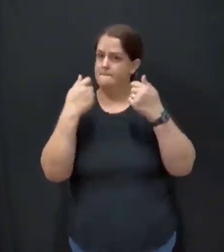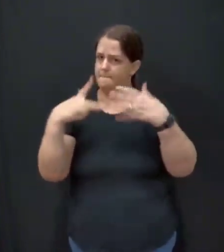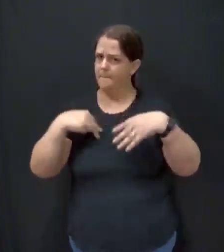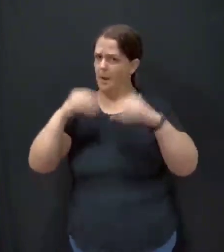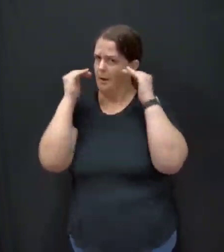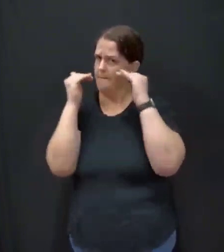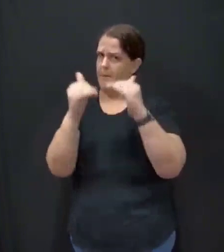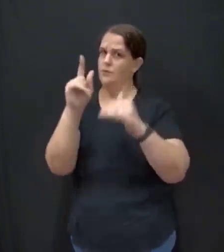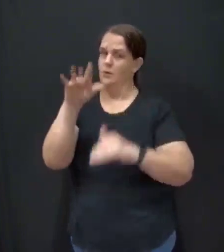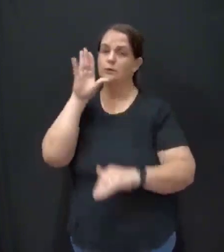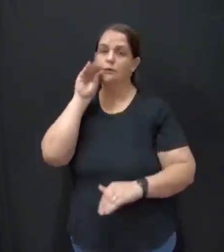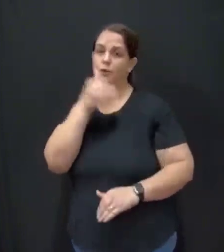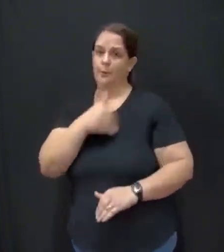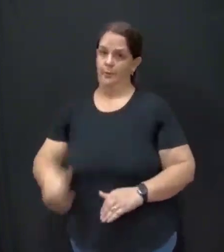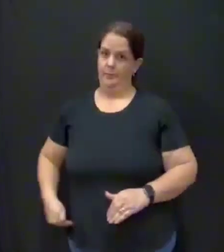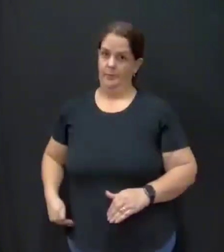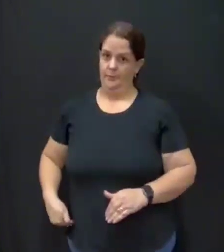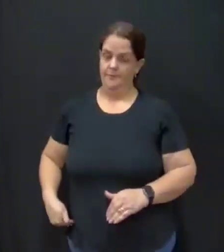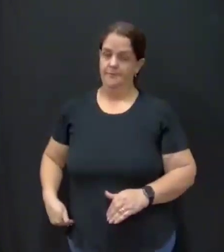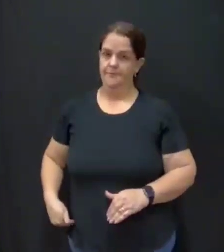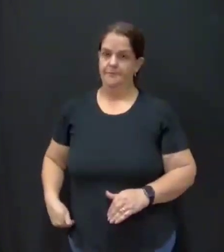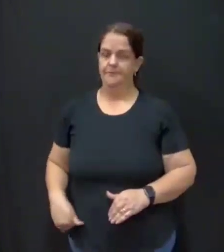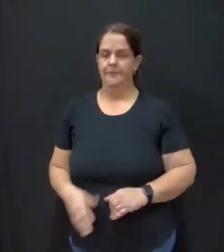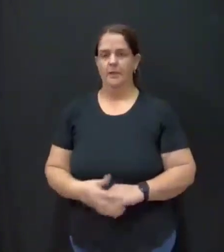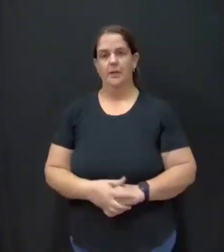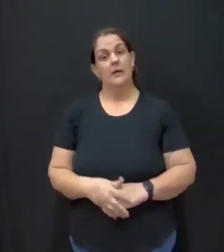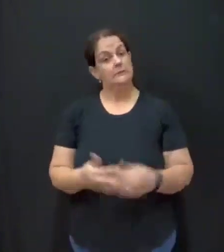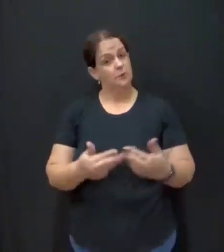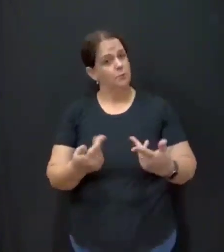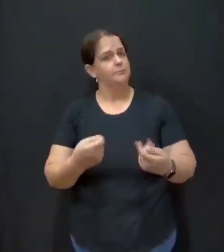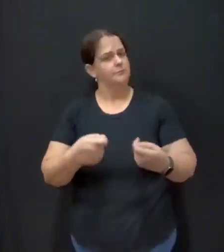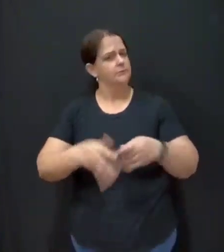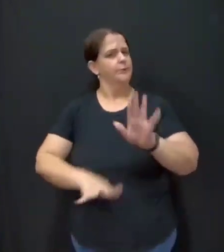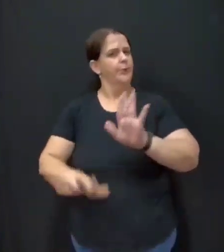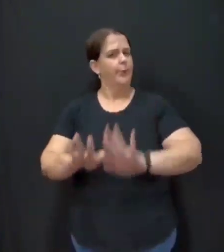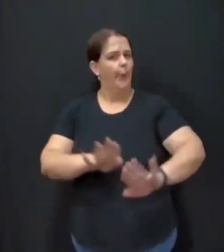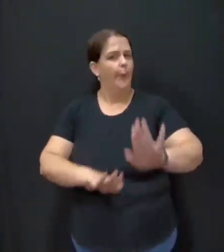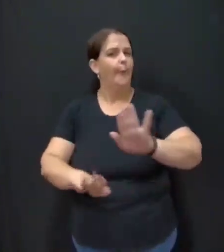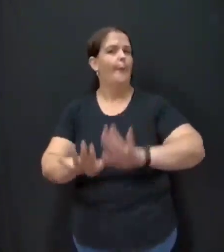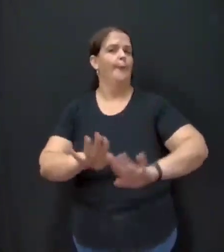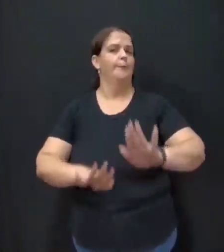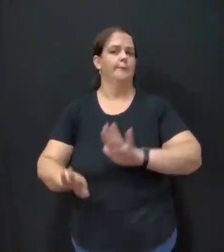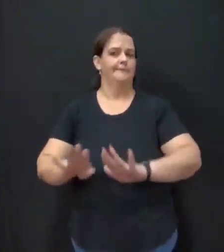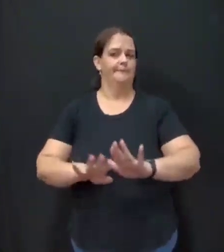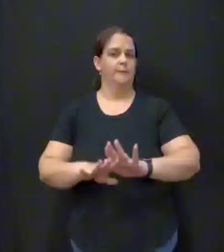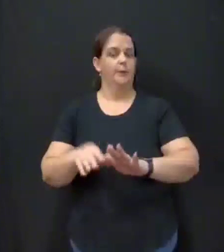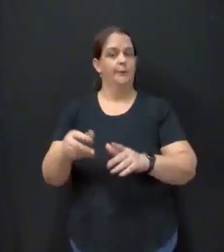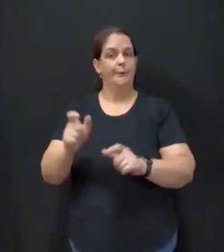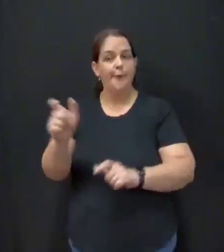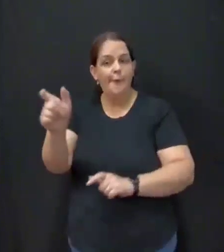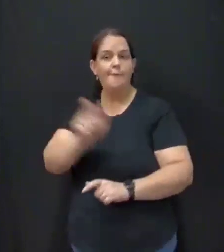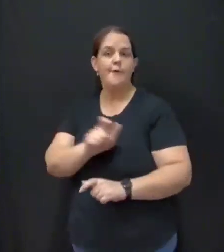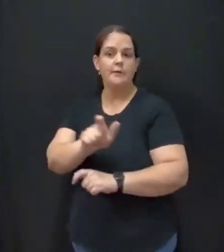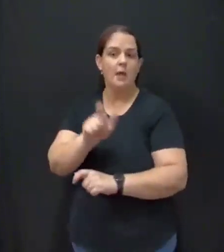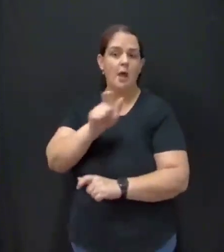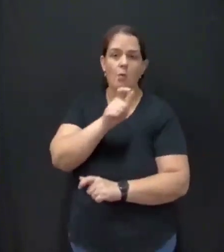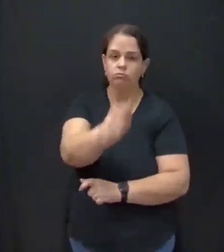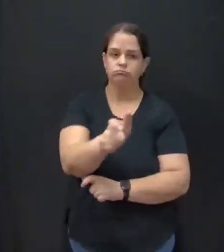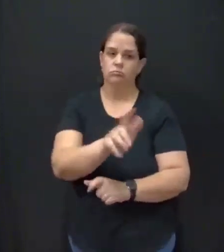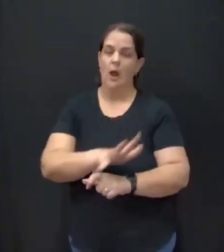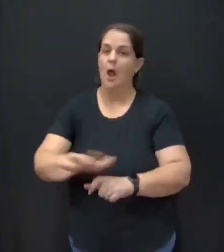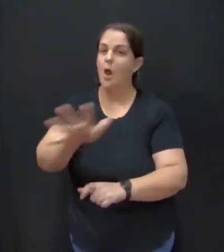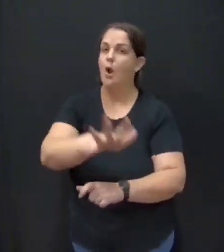o servidor público. Certo? Então, essas coisas têm que ser tomadas com muito cuidado para que não se ofenda uma classe inteira e